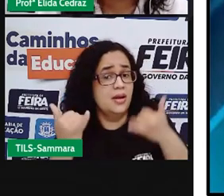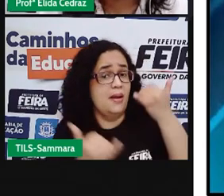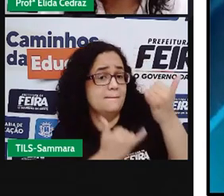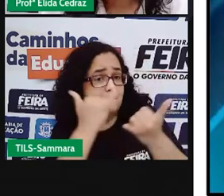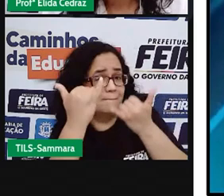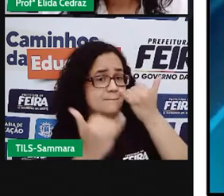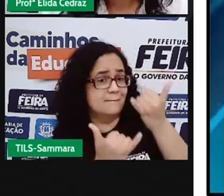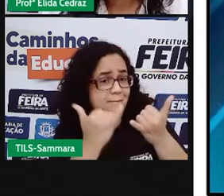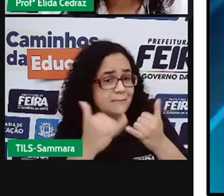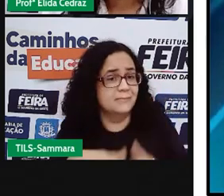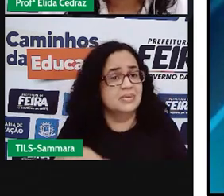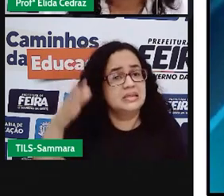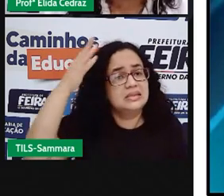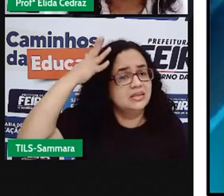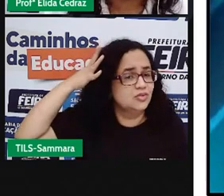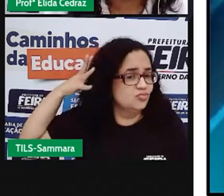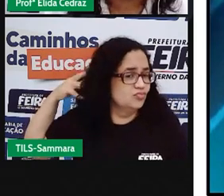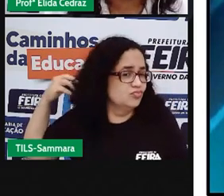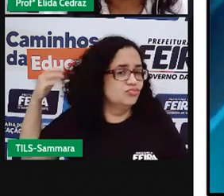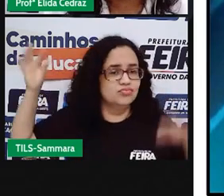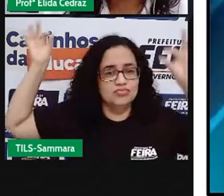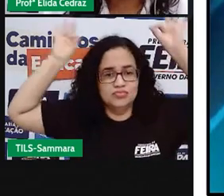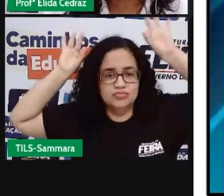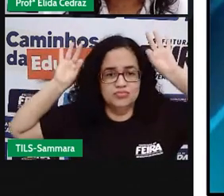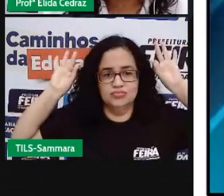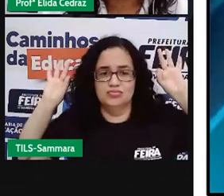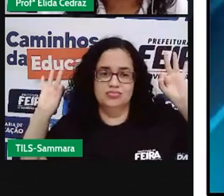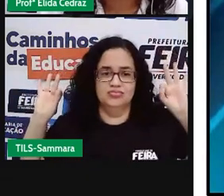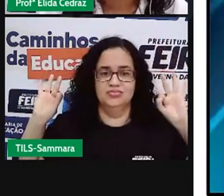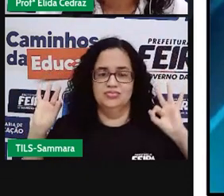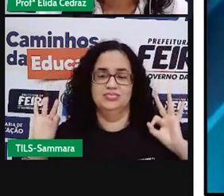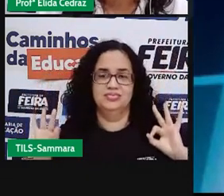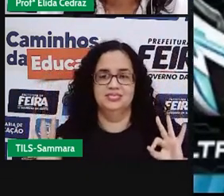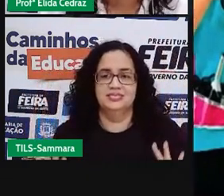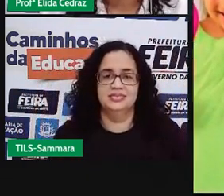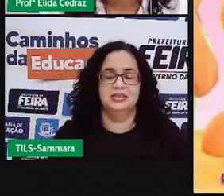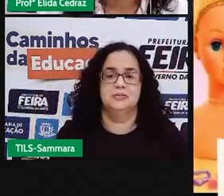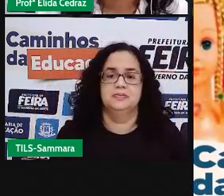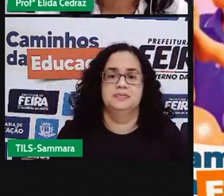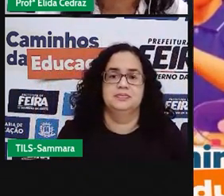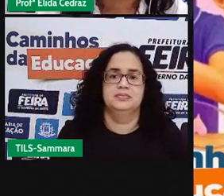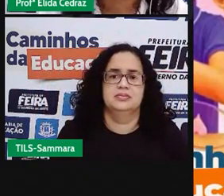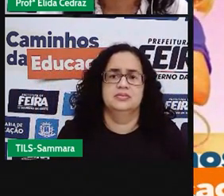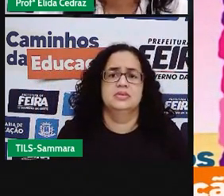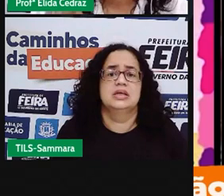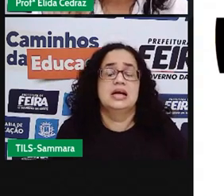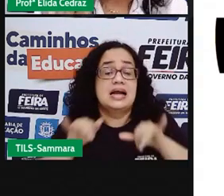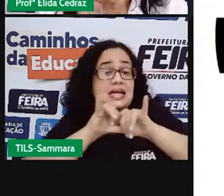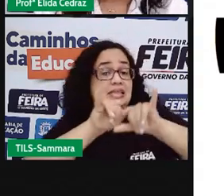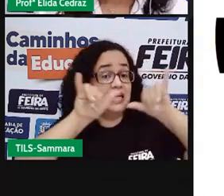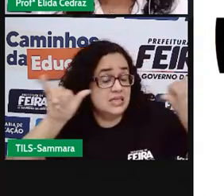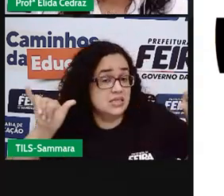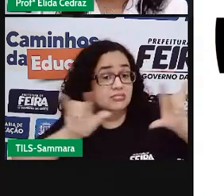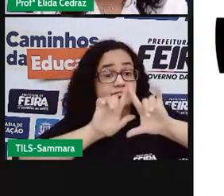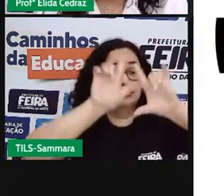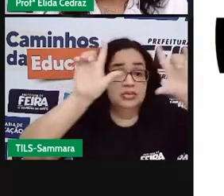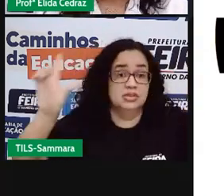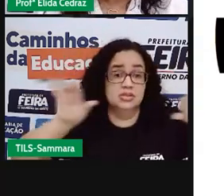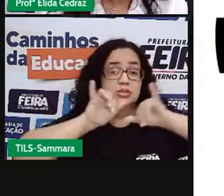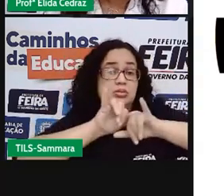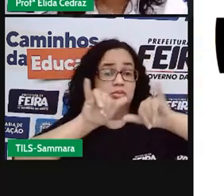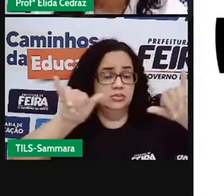Brinquedos. Para a gente brincar de salão de beleza, fazer de conta. Isso se chama cartaz